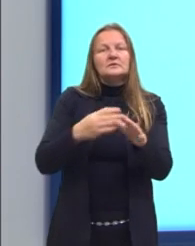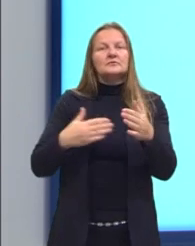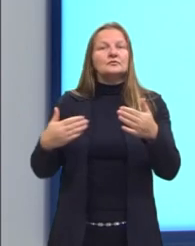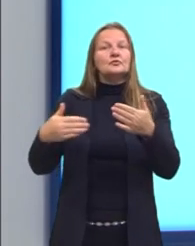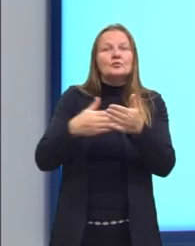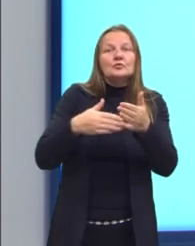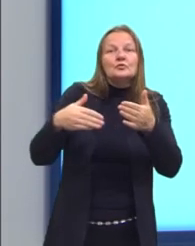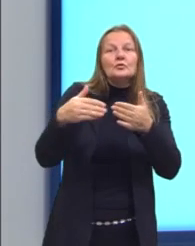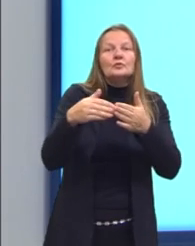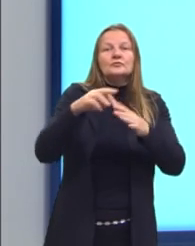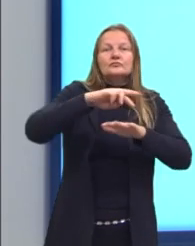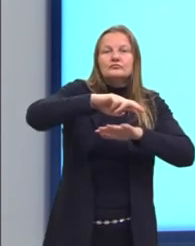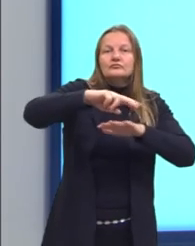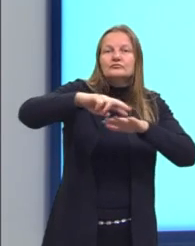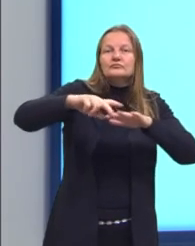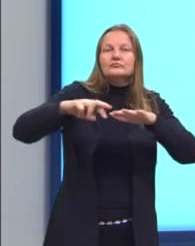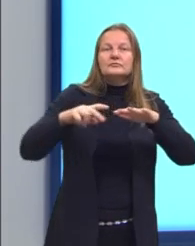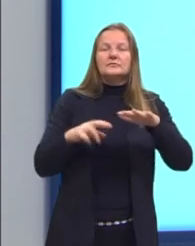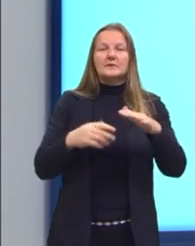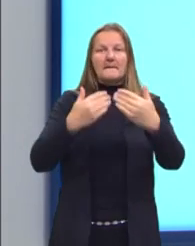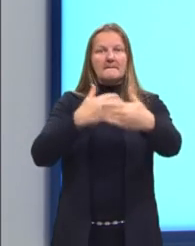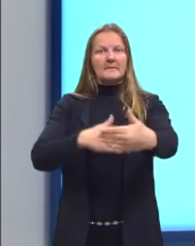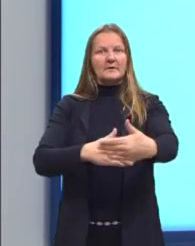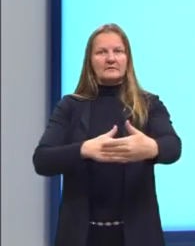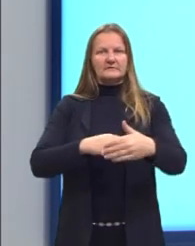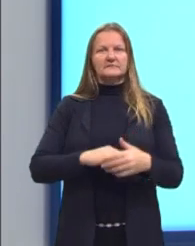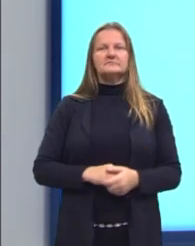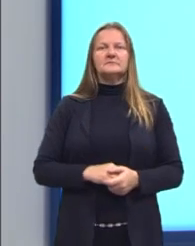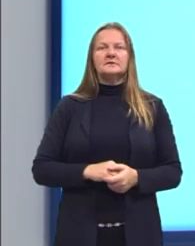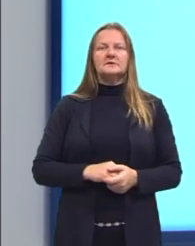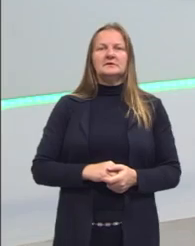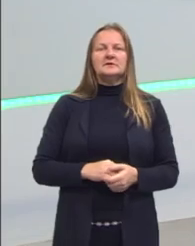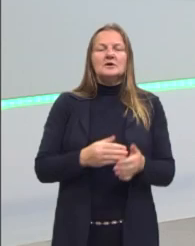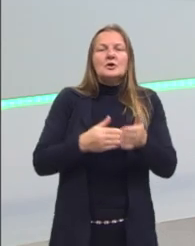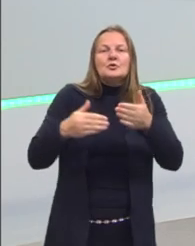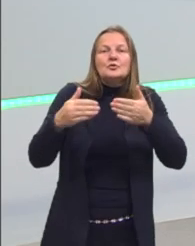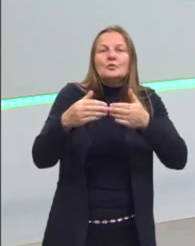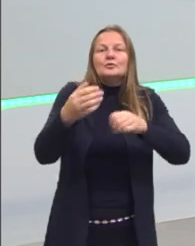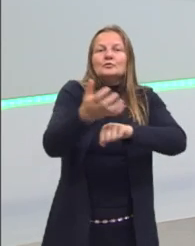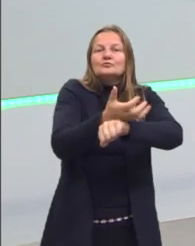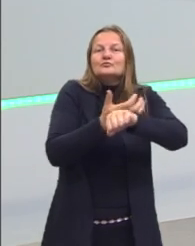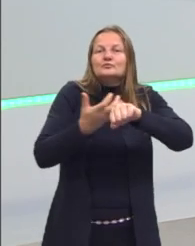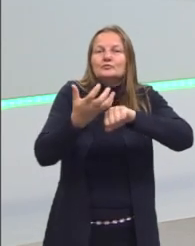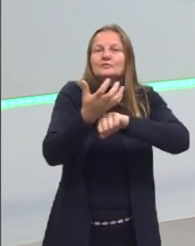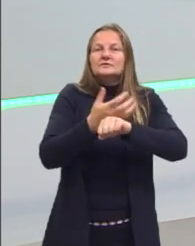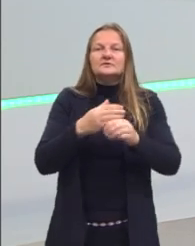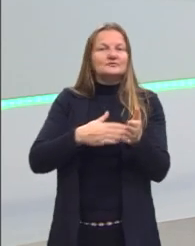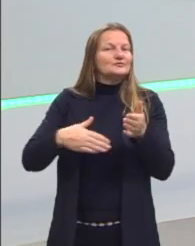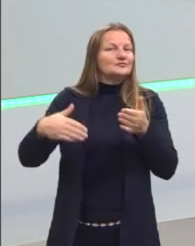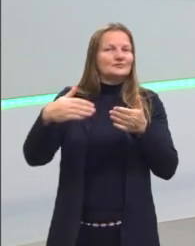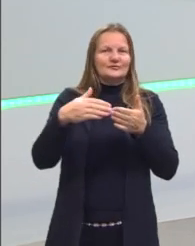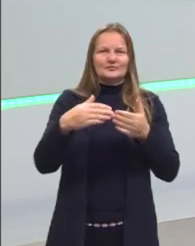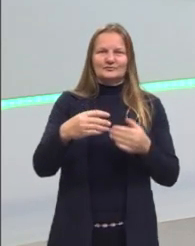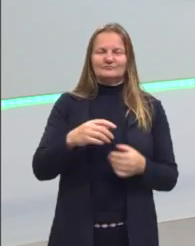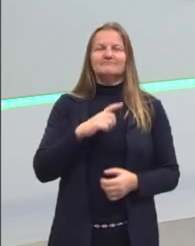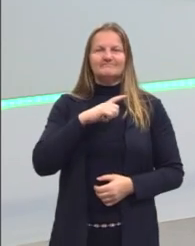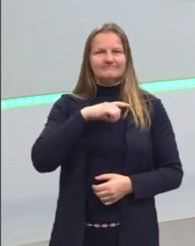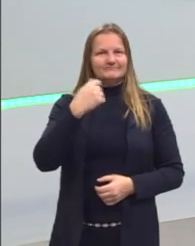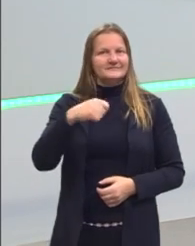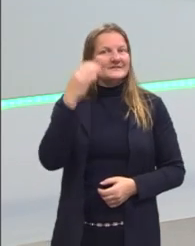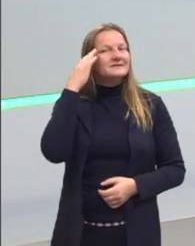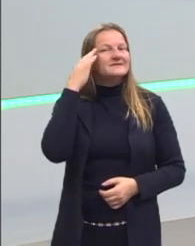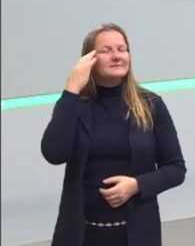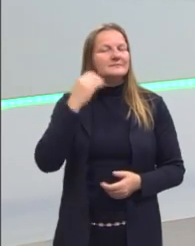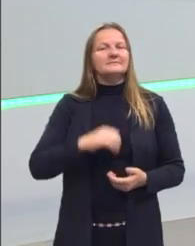todas as questões das provas, de todas as áreas do conhecimento. Então, gente pode